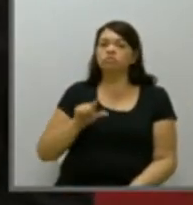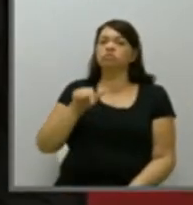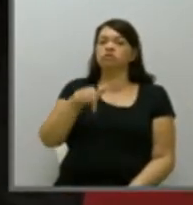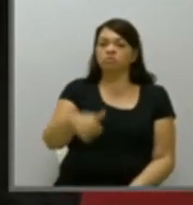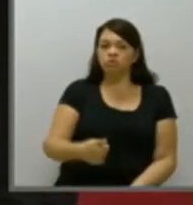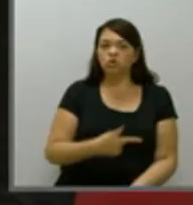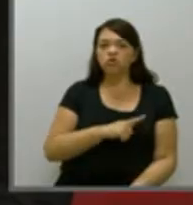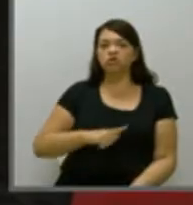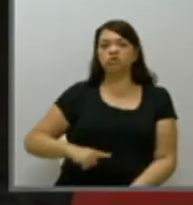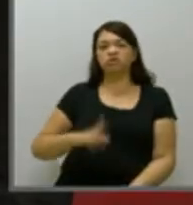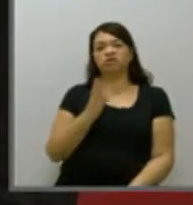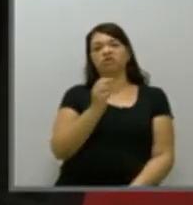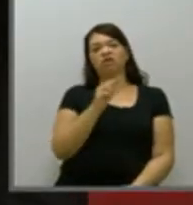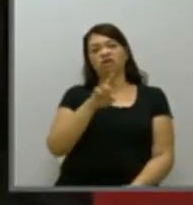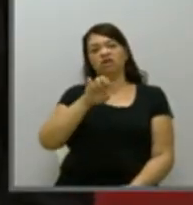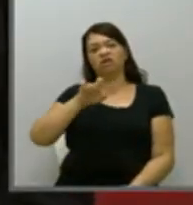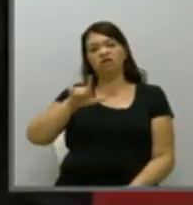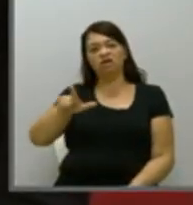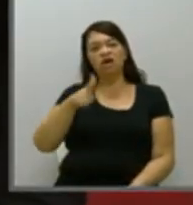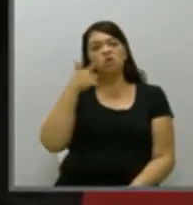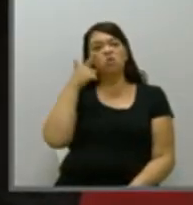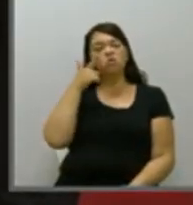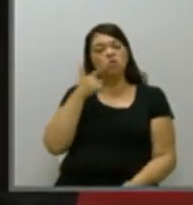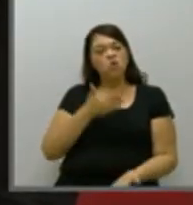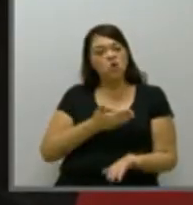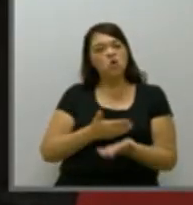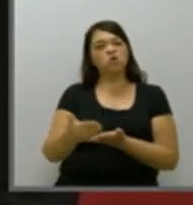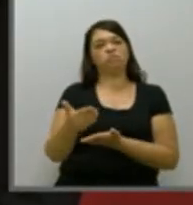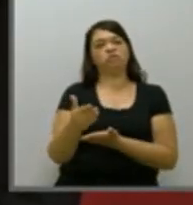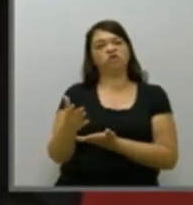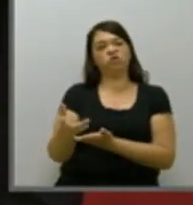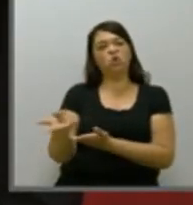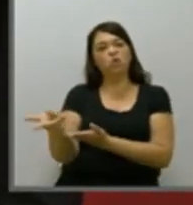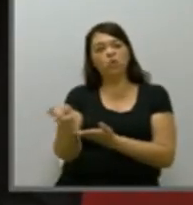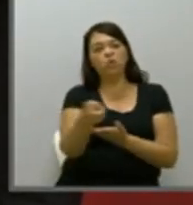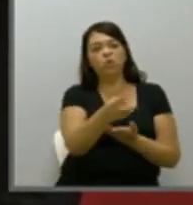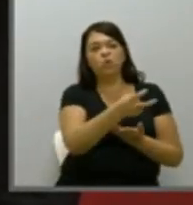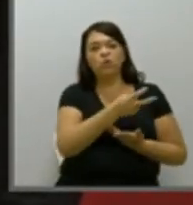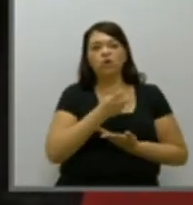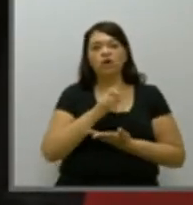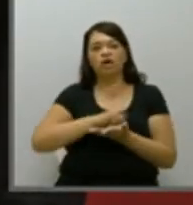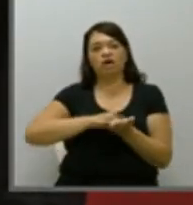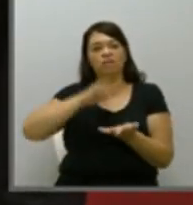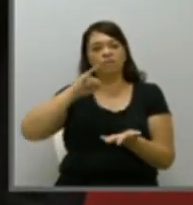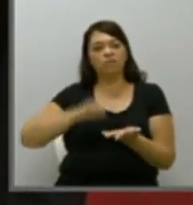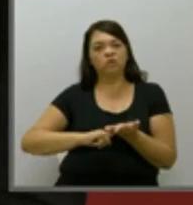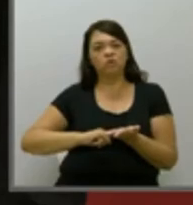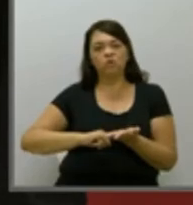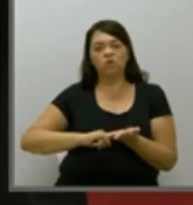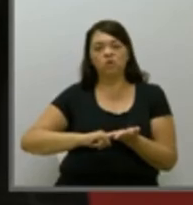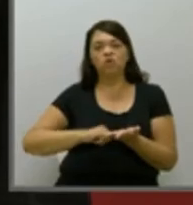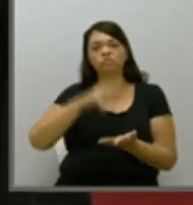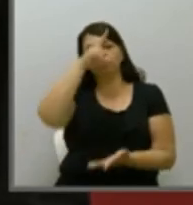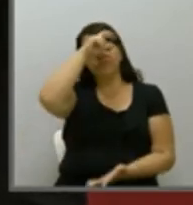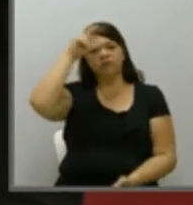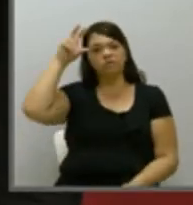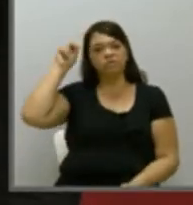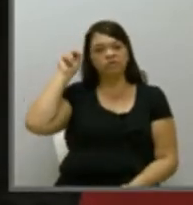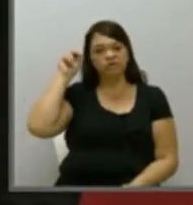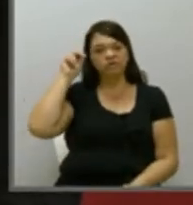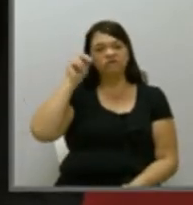Bourdinhon, começou a arrecadar milhões de impostos para a Prefeitura de Gravataí.